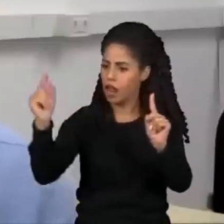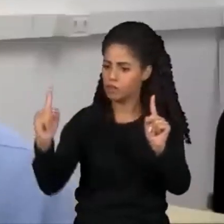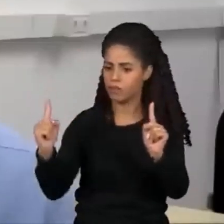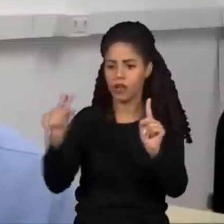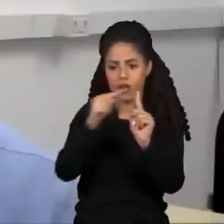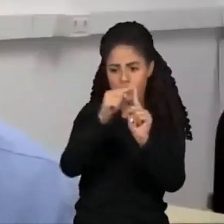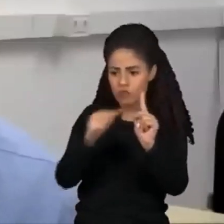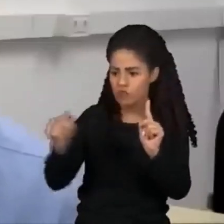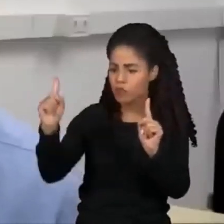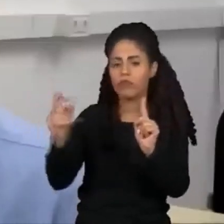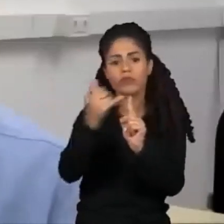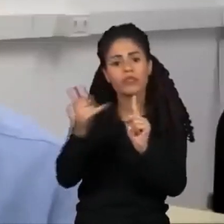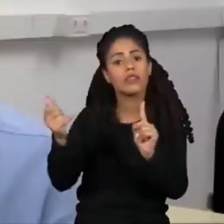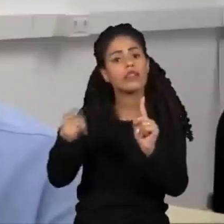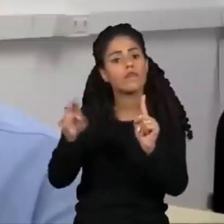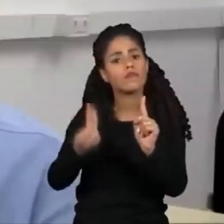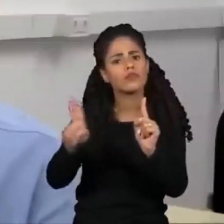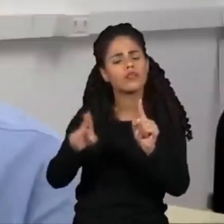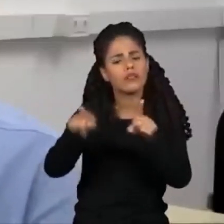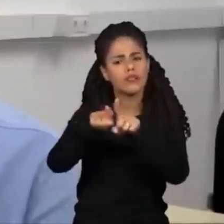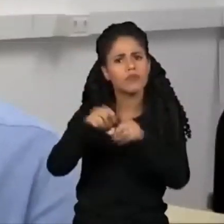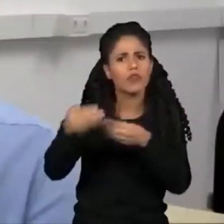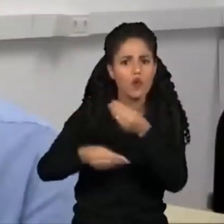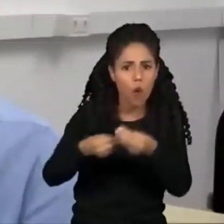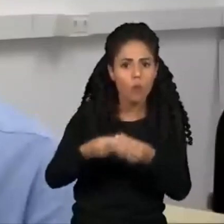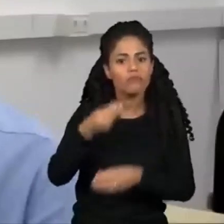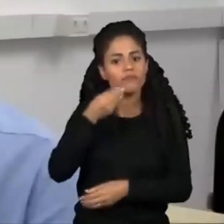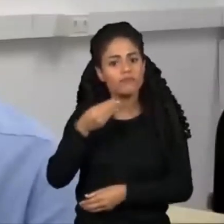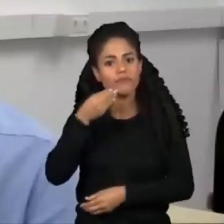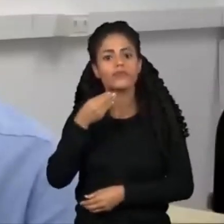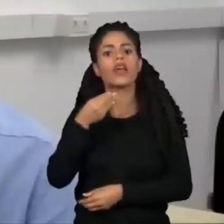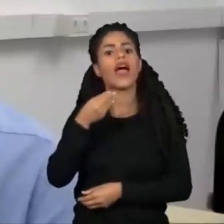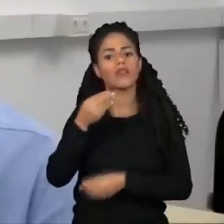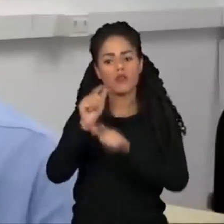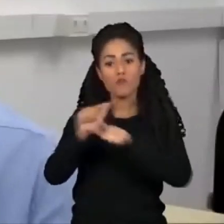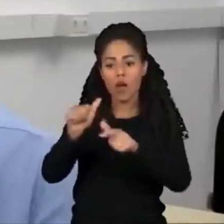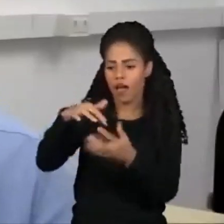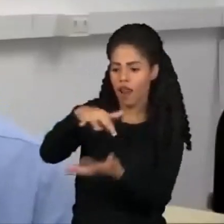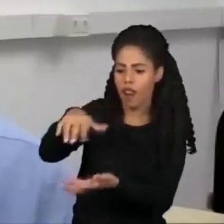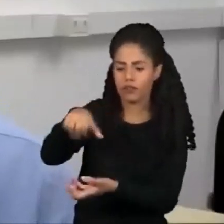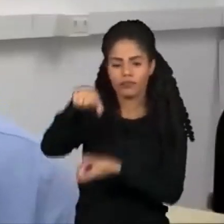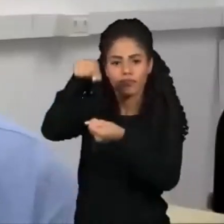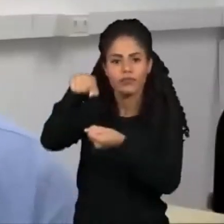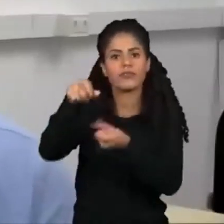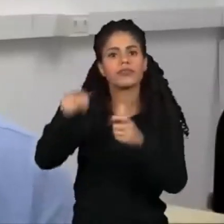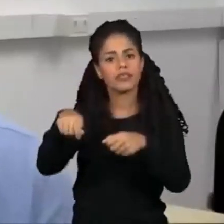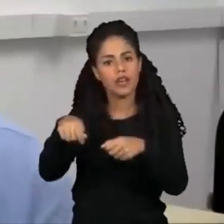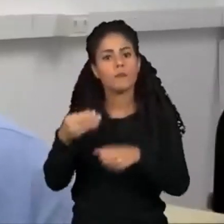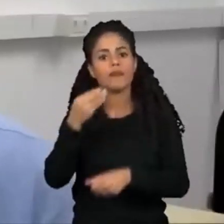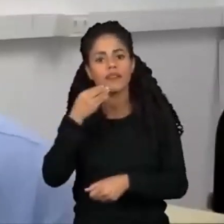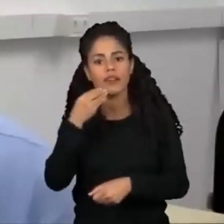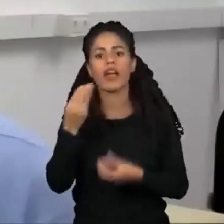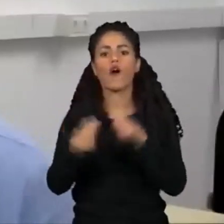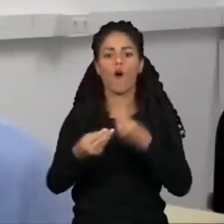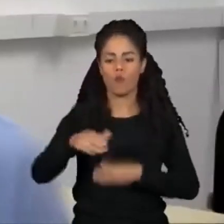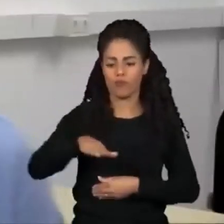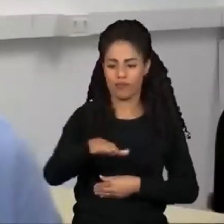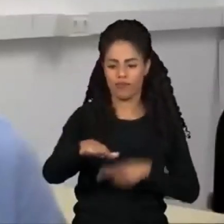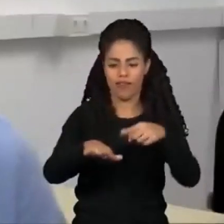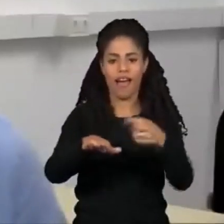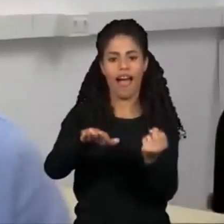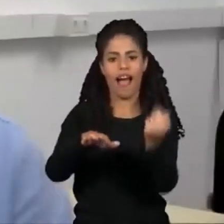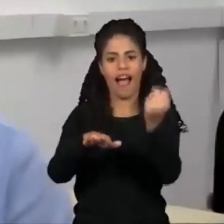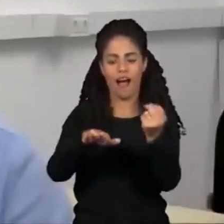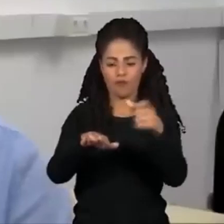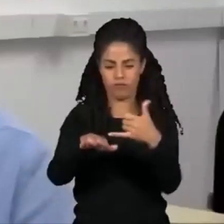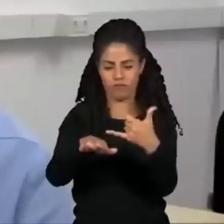nós poderemos usar uma matriz de geração de eletricidade limpa para abastecer os carros elétricos. Porque não faz sentido eu ter um